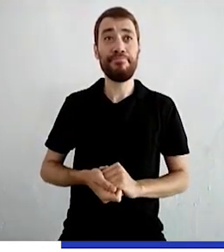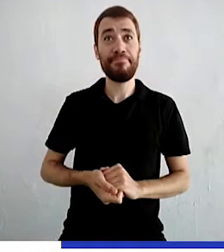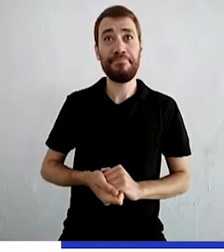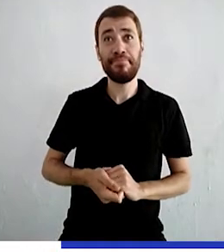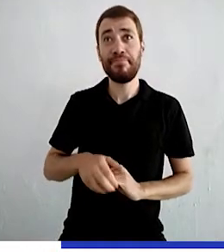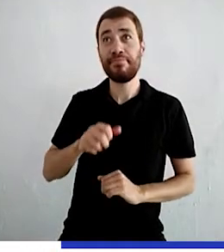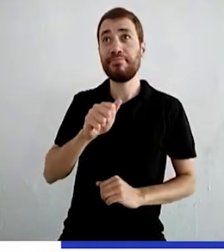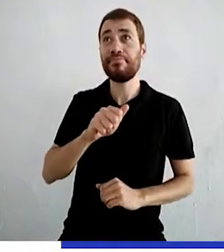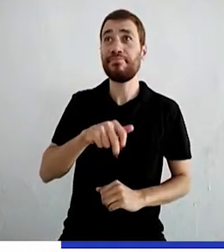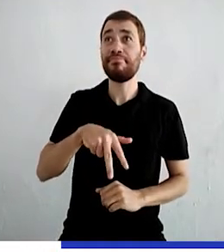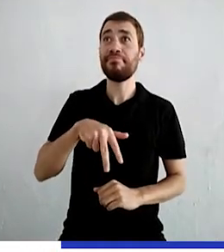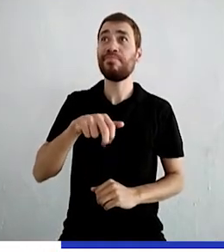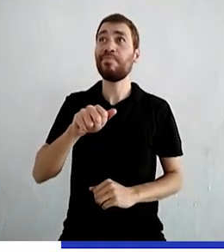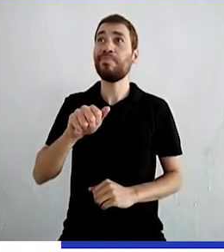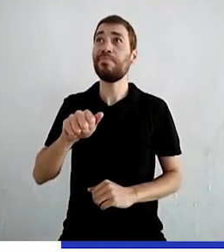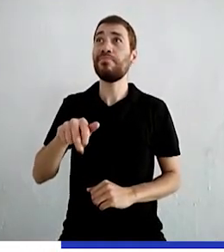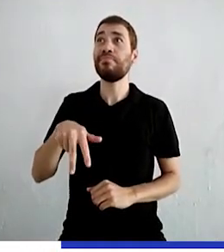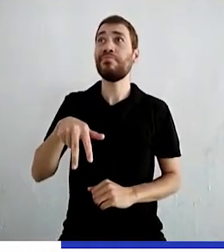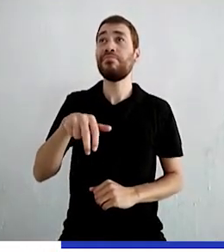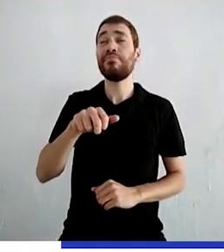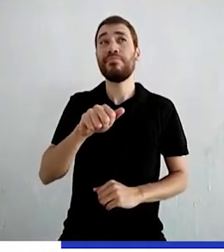Música Música